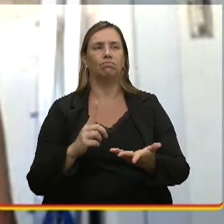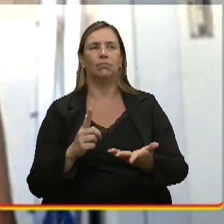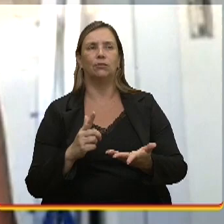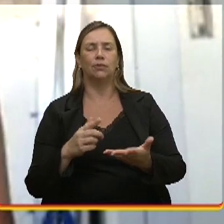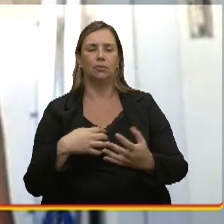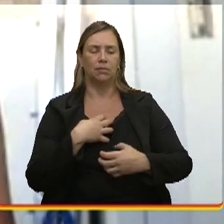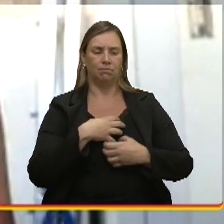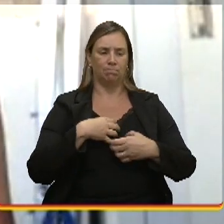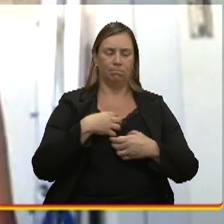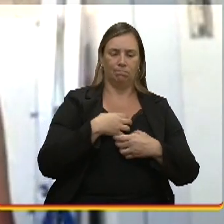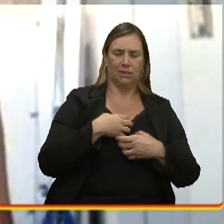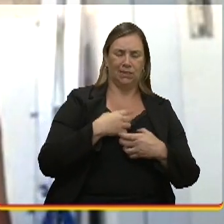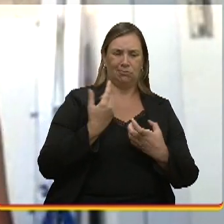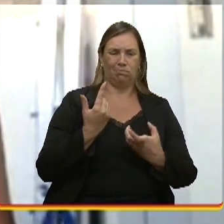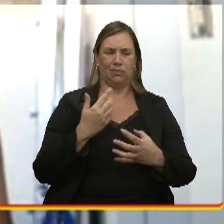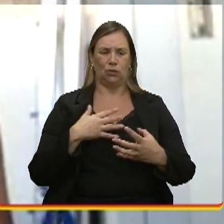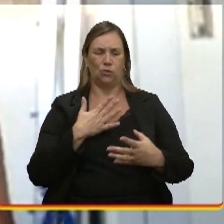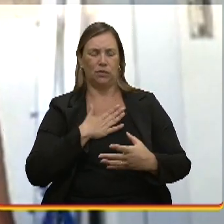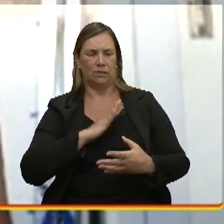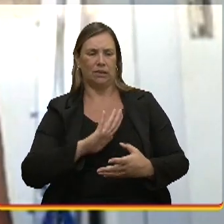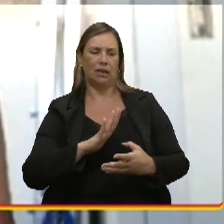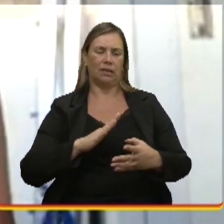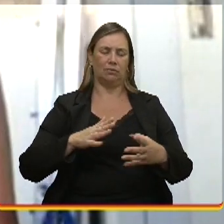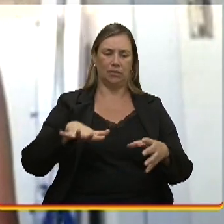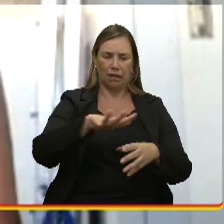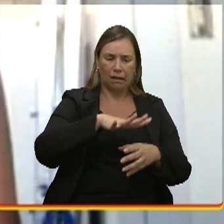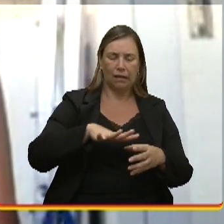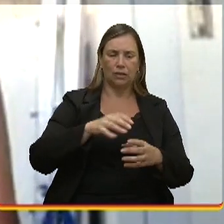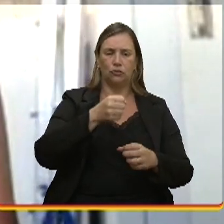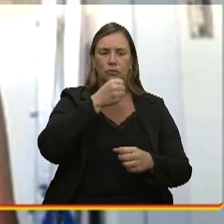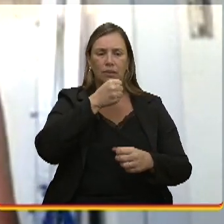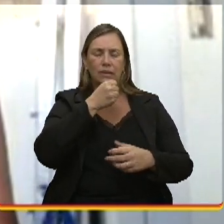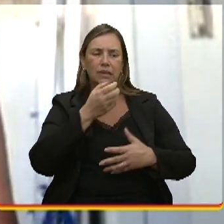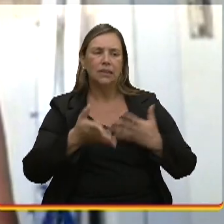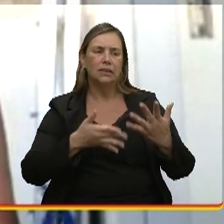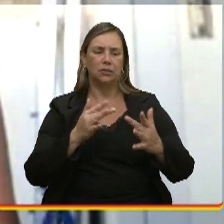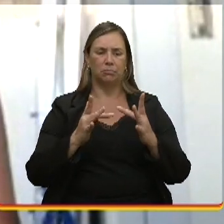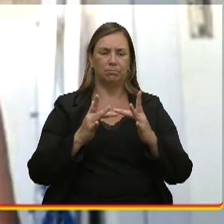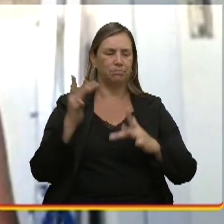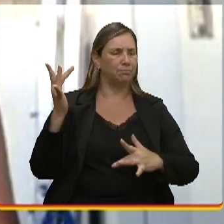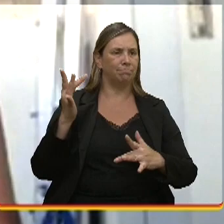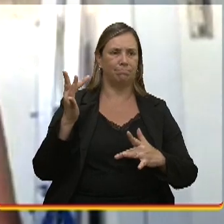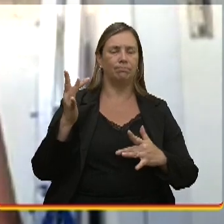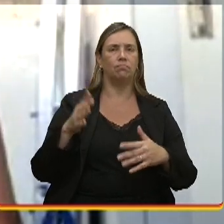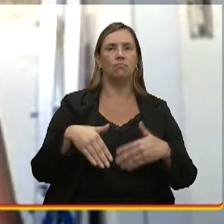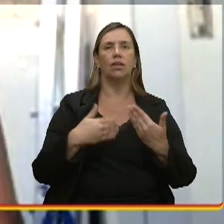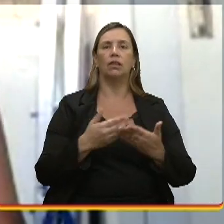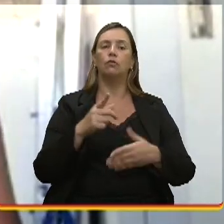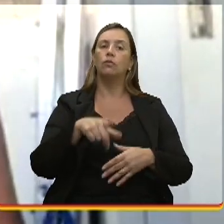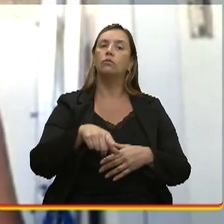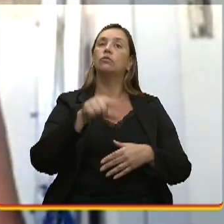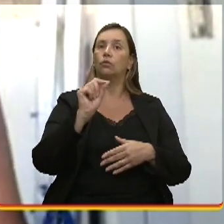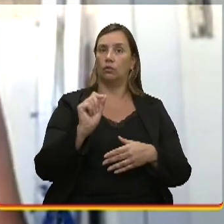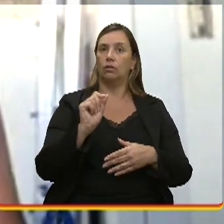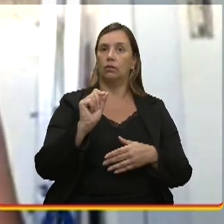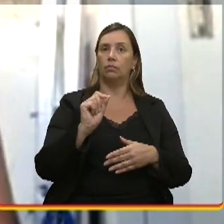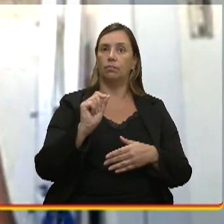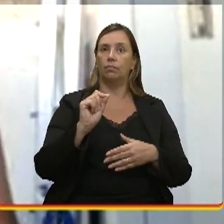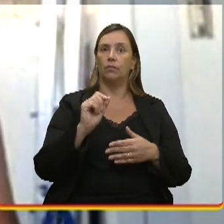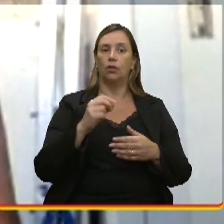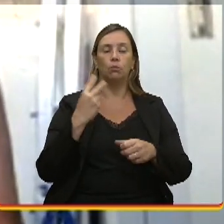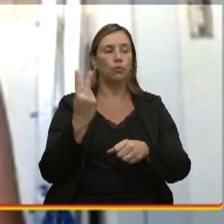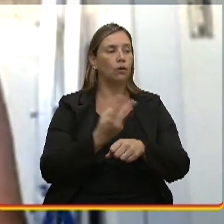encontrando dentro daquele espaço do jornalismo. Então, eu decidi procurar algo que